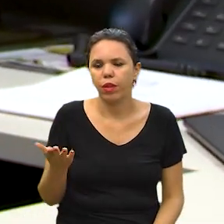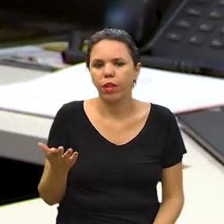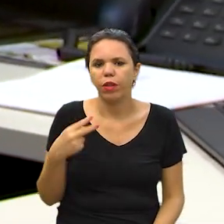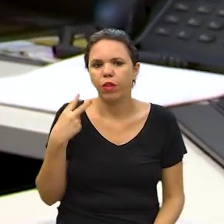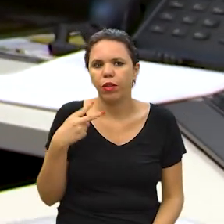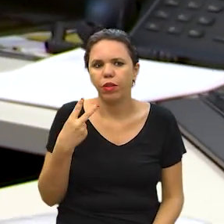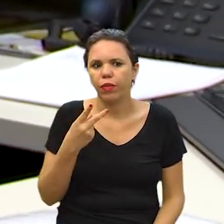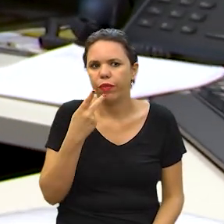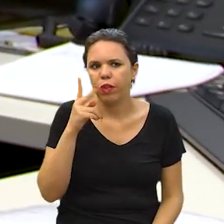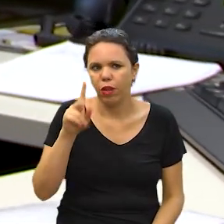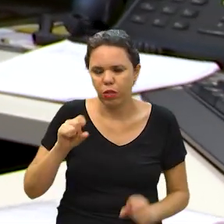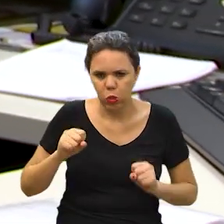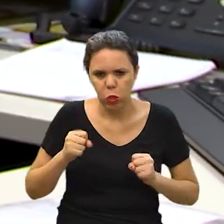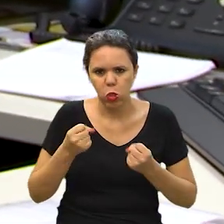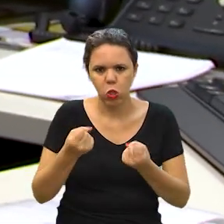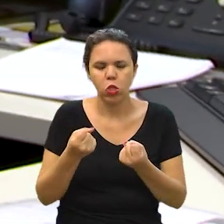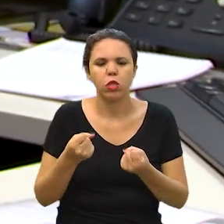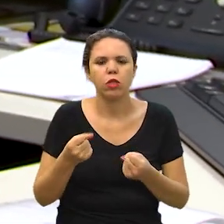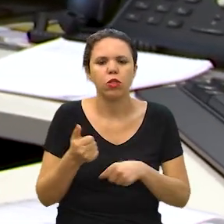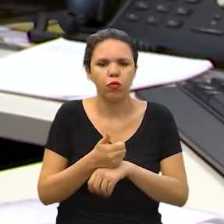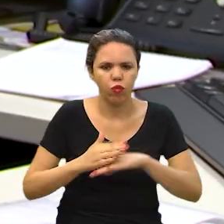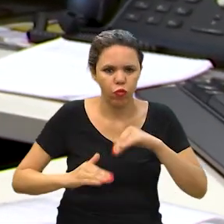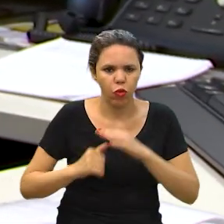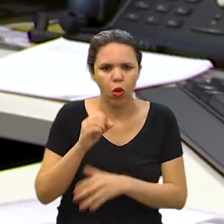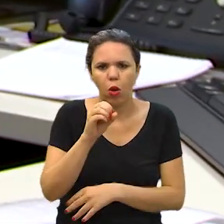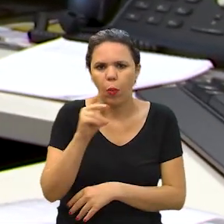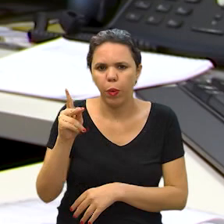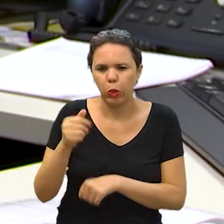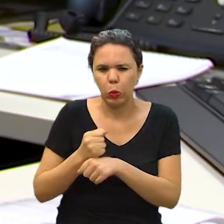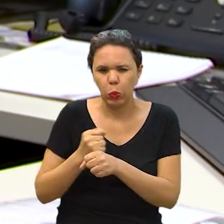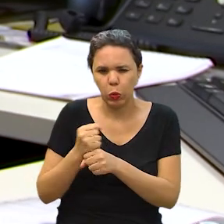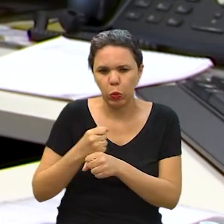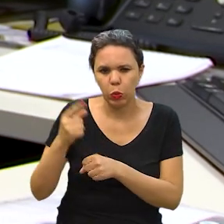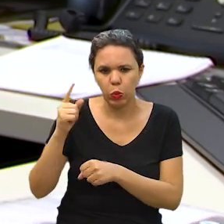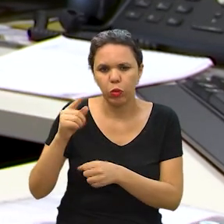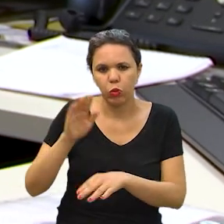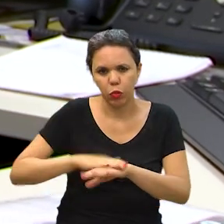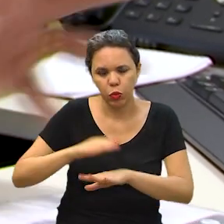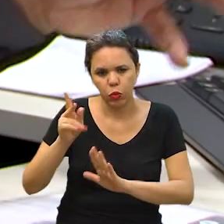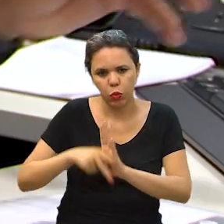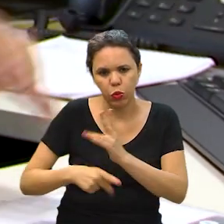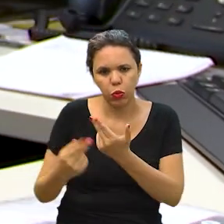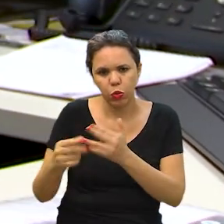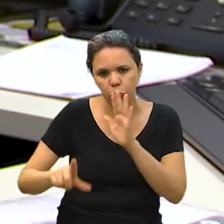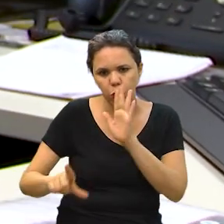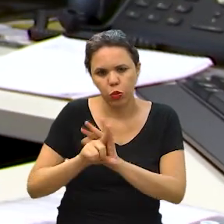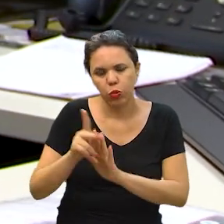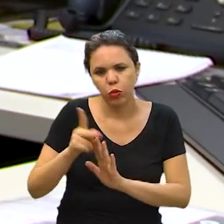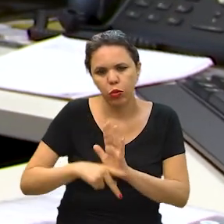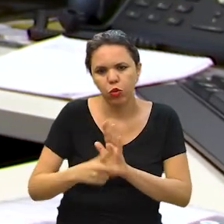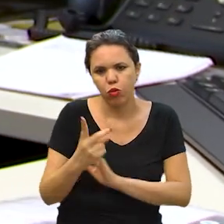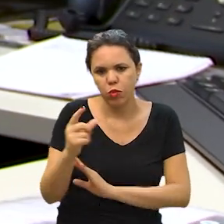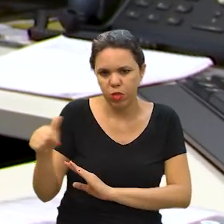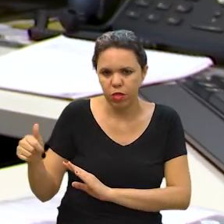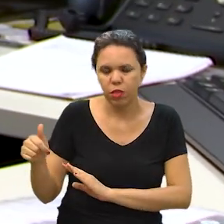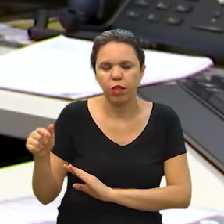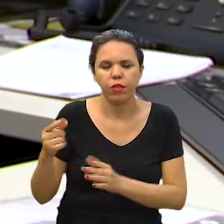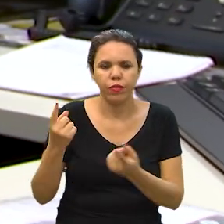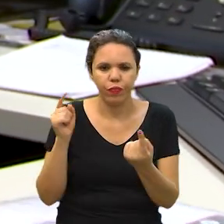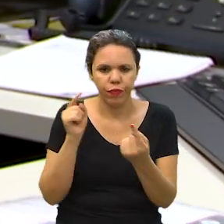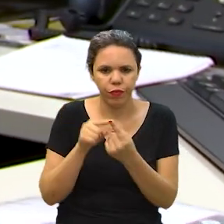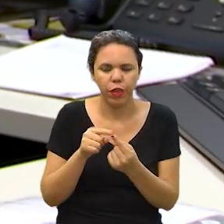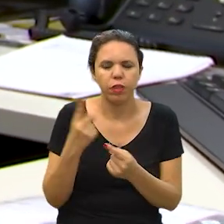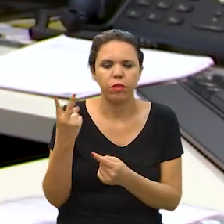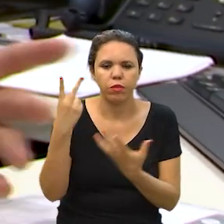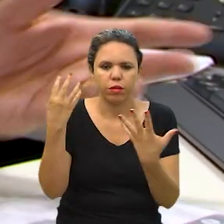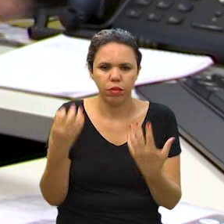Fernando Mendes. O parlamentar é um defensor da classe trabalhista há muitos anos, sendo autor de um projeto de lei de 2017